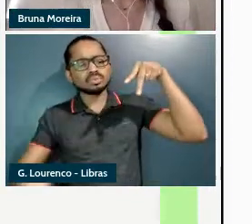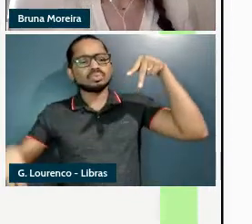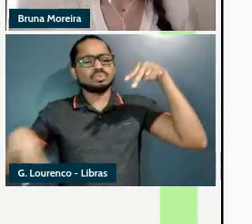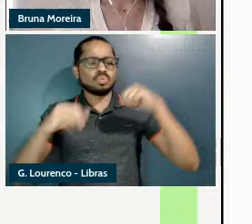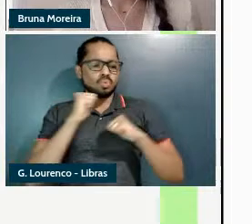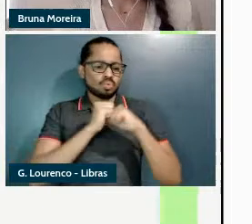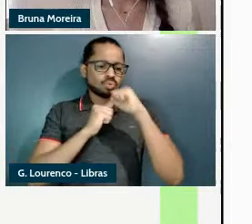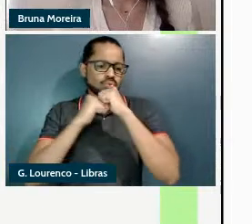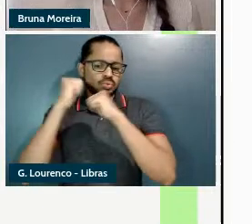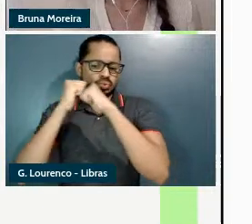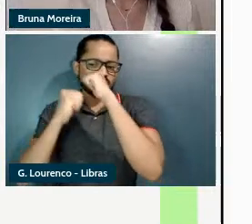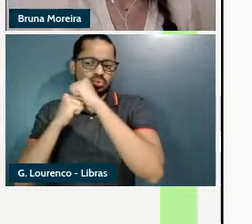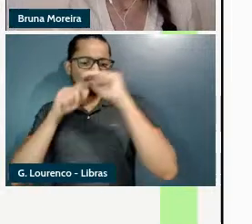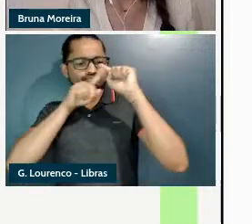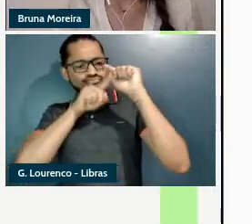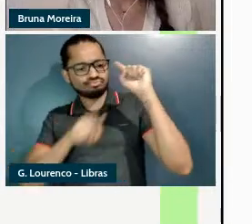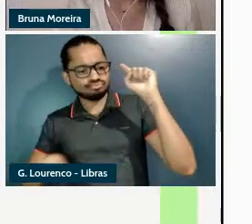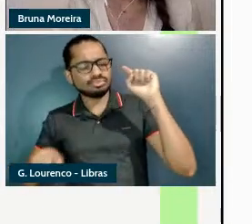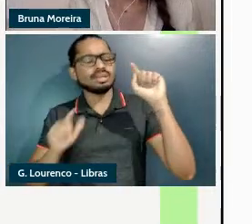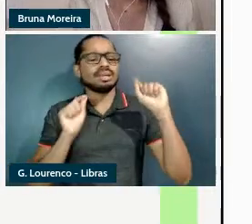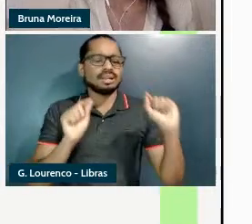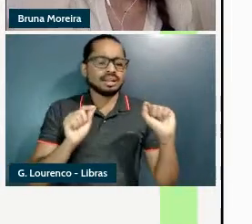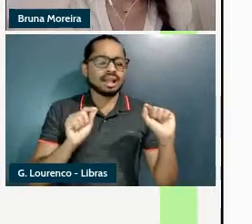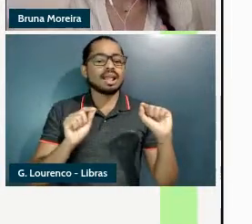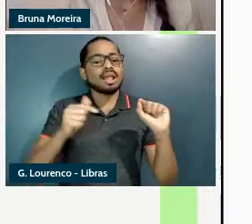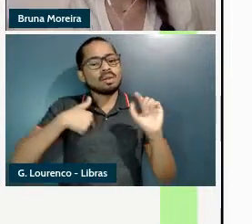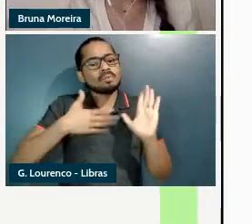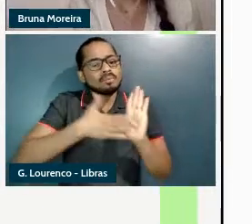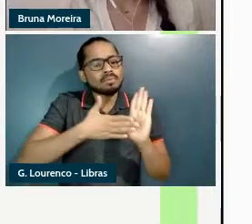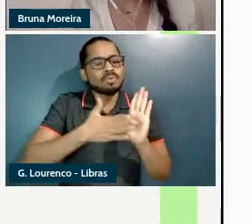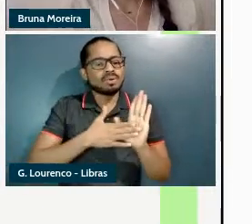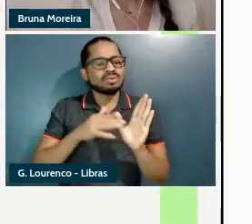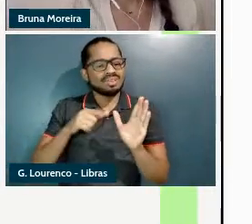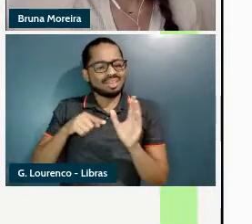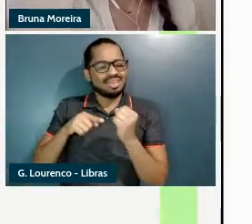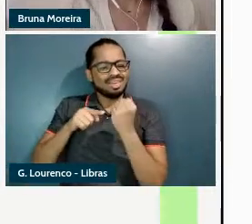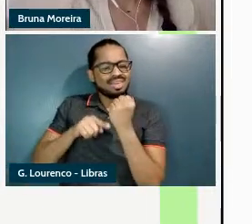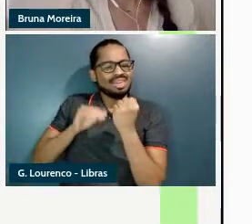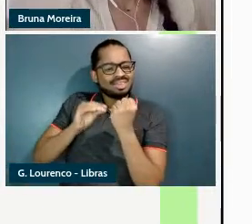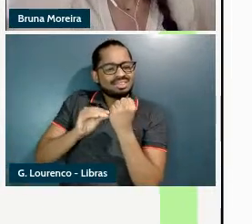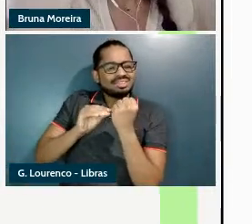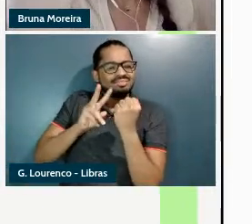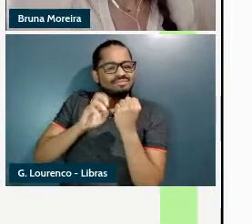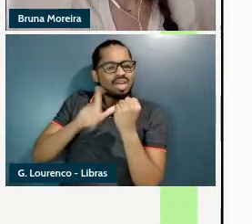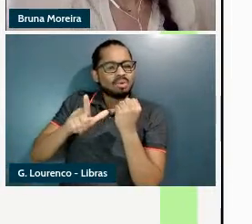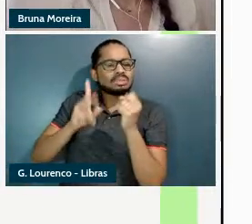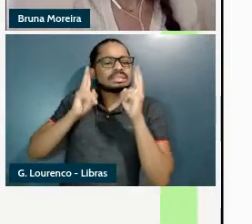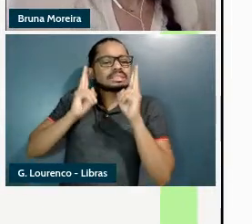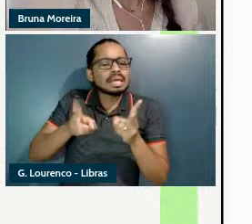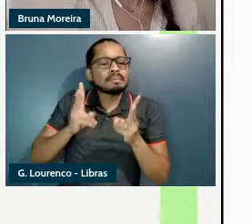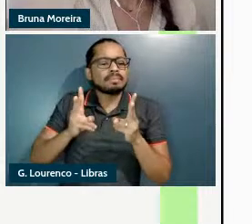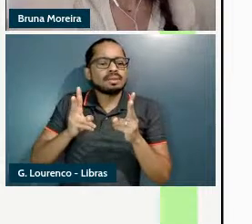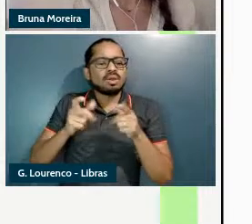que o que eu estou propondo é que o sufixo vai sempre ter a mesma altura de concatenação mas